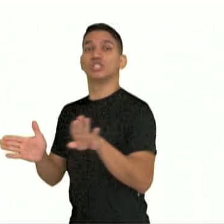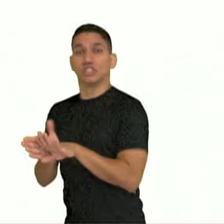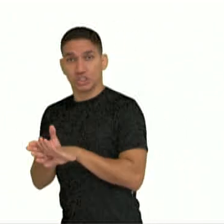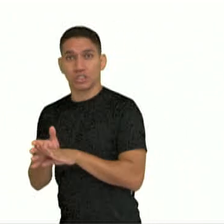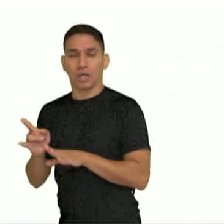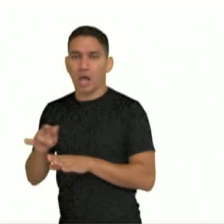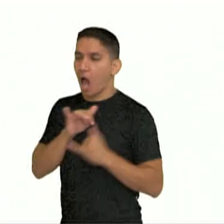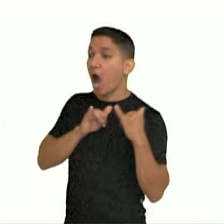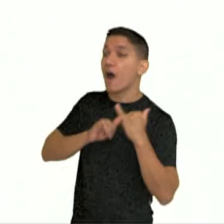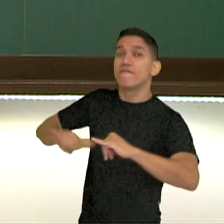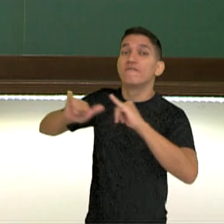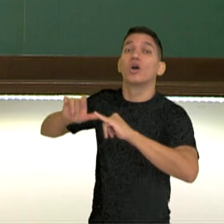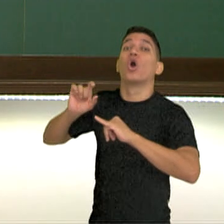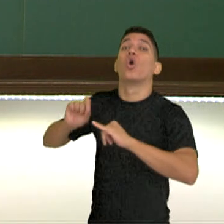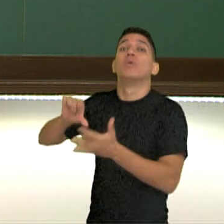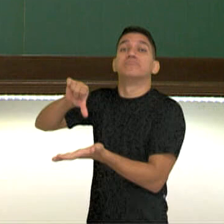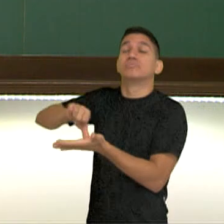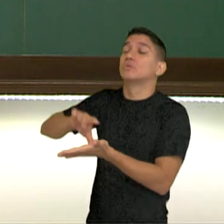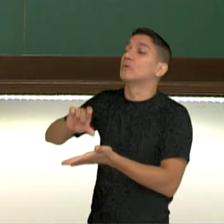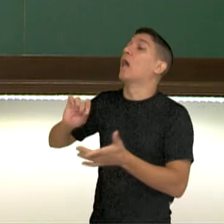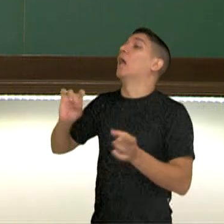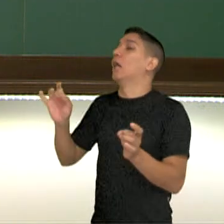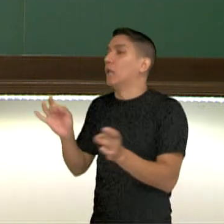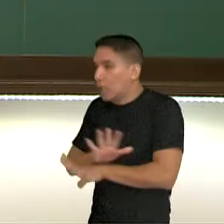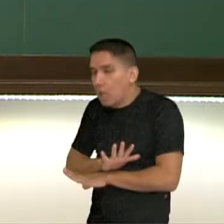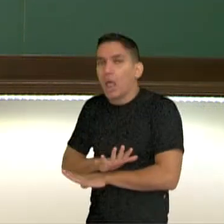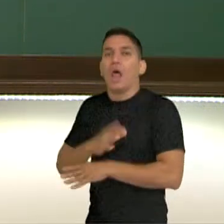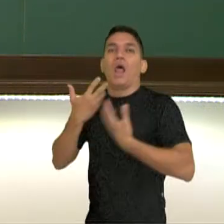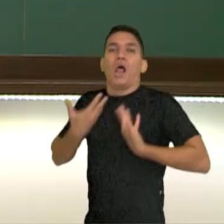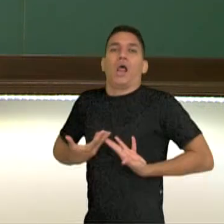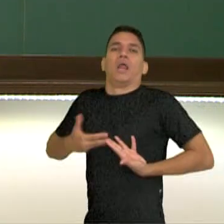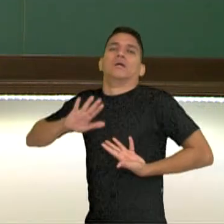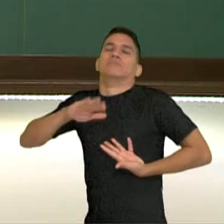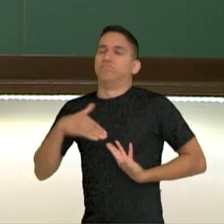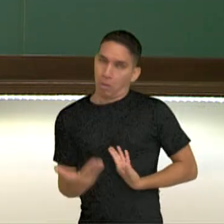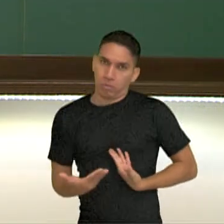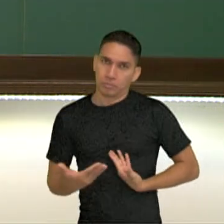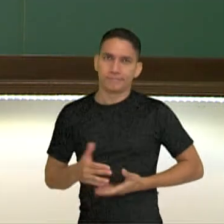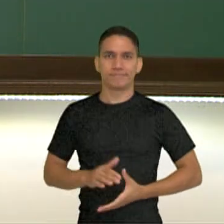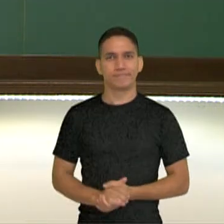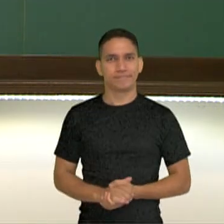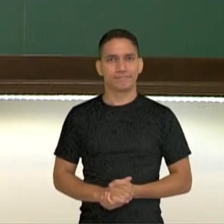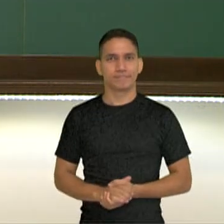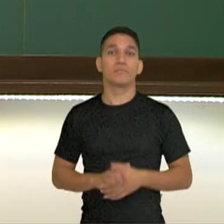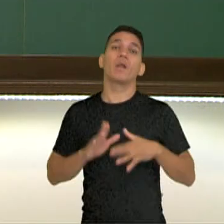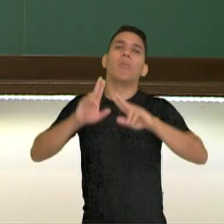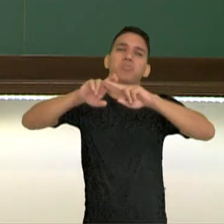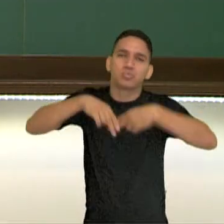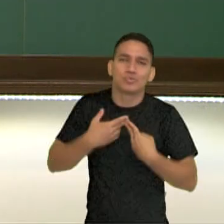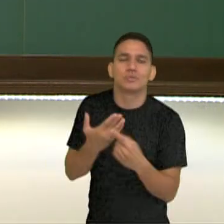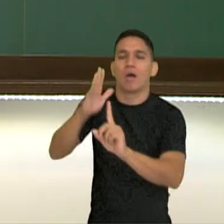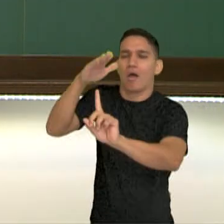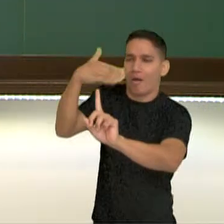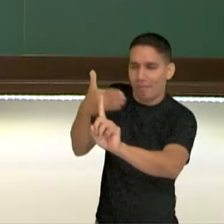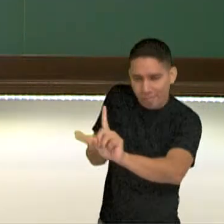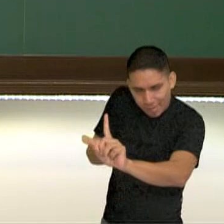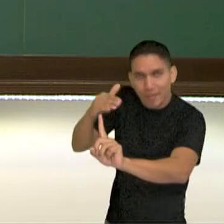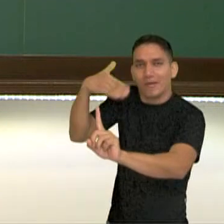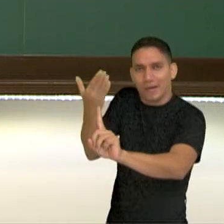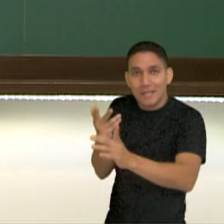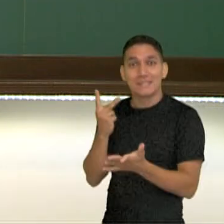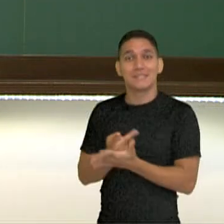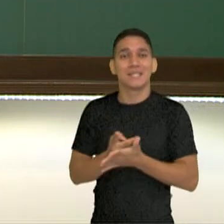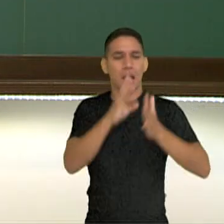teria informado da vitória e, em seguida, pelo cansaço, teria caído morto. Por isso, homenageia-se sempre nas